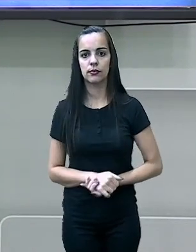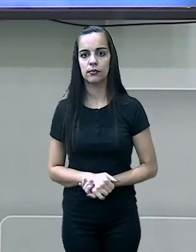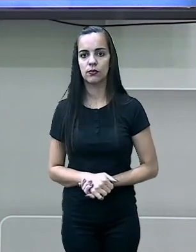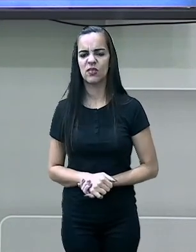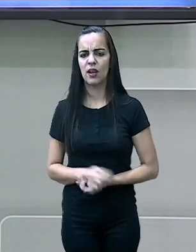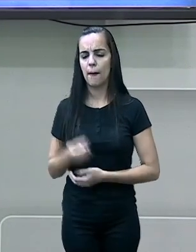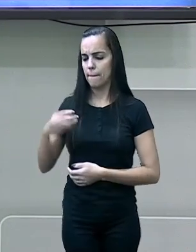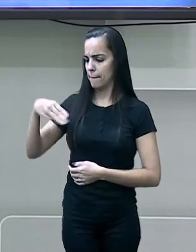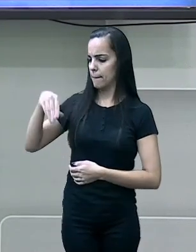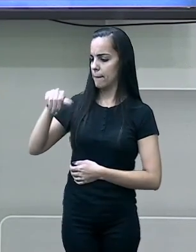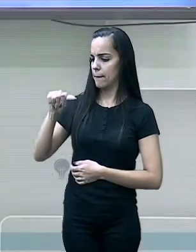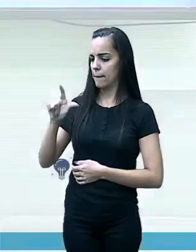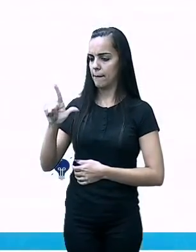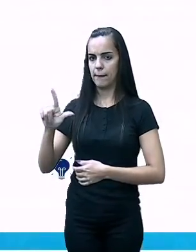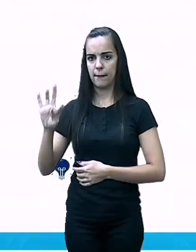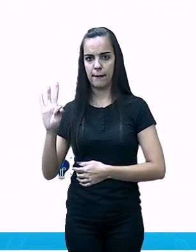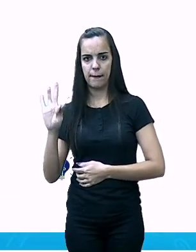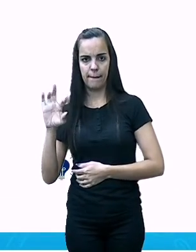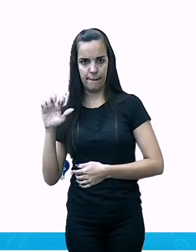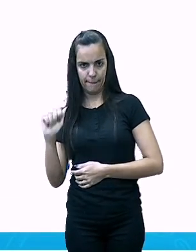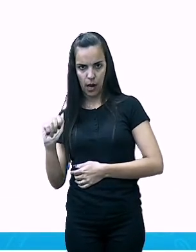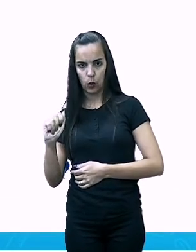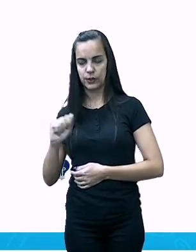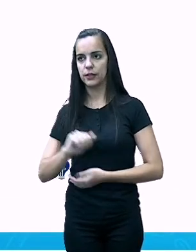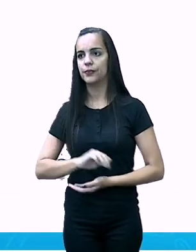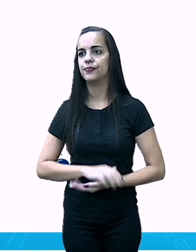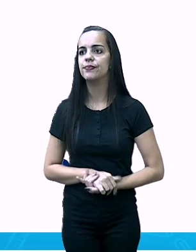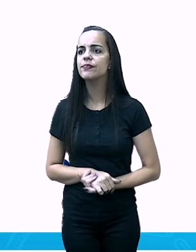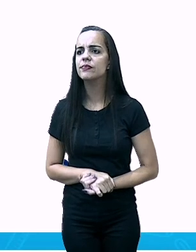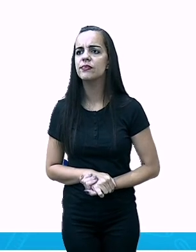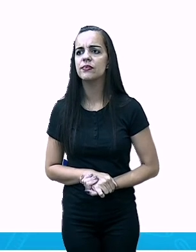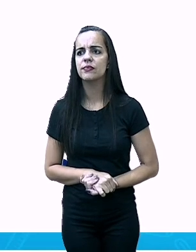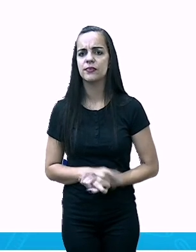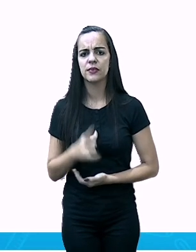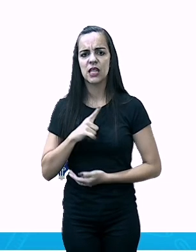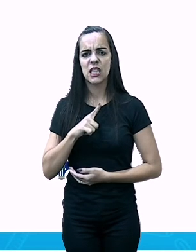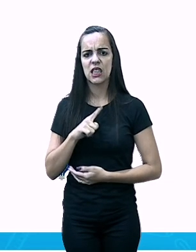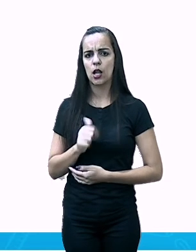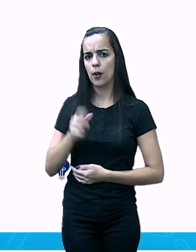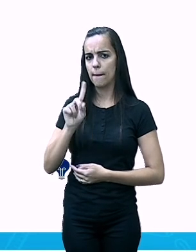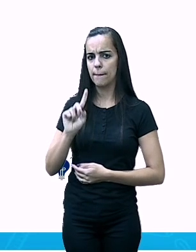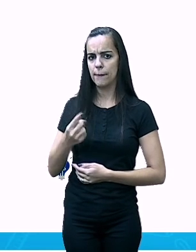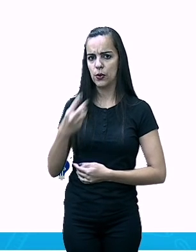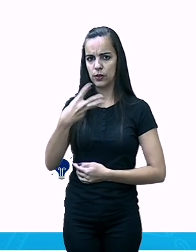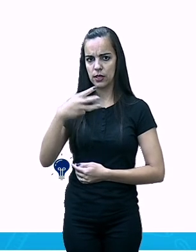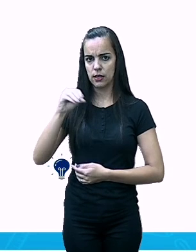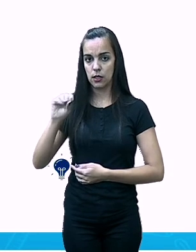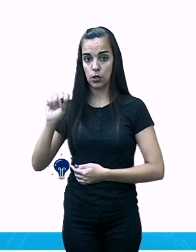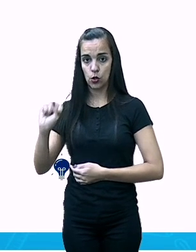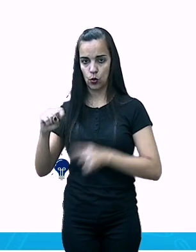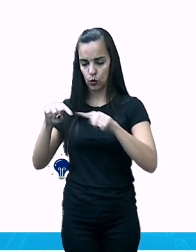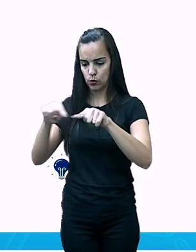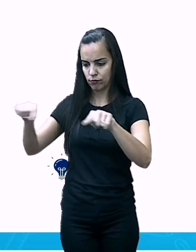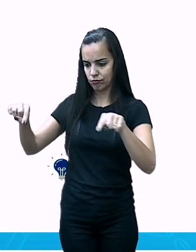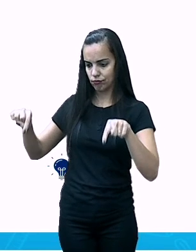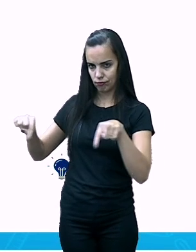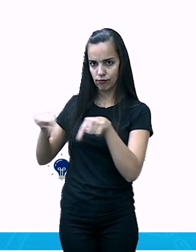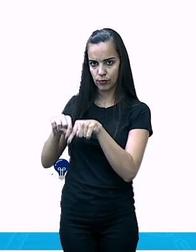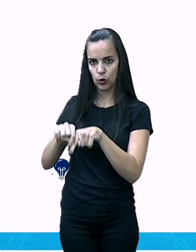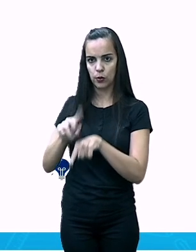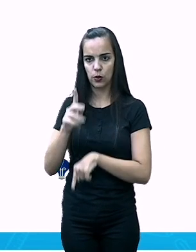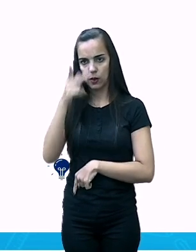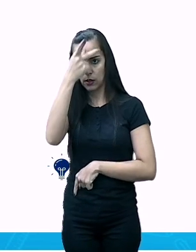Malta, 1.300 habitantes por quilômetro quadrado, também é um dos minis